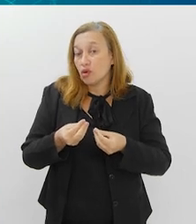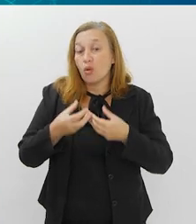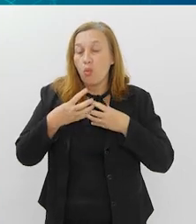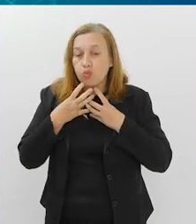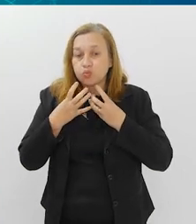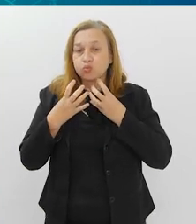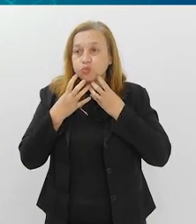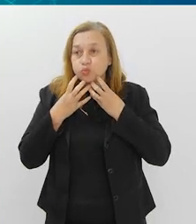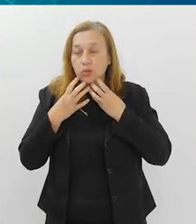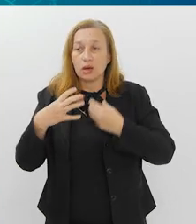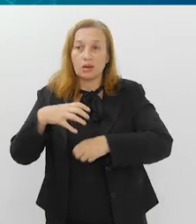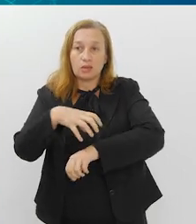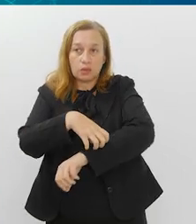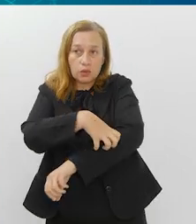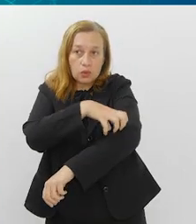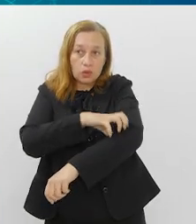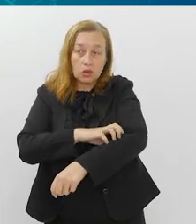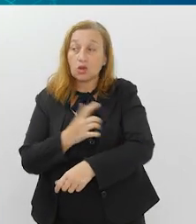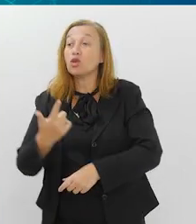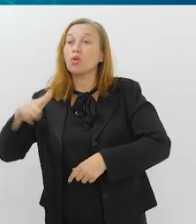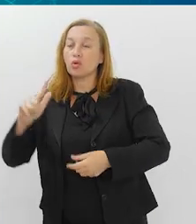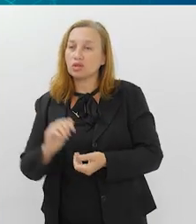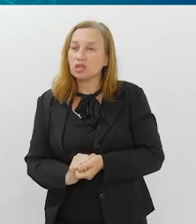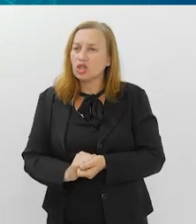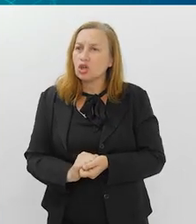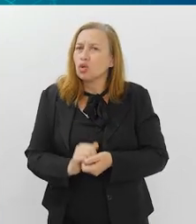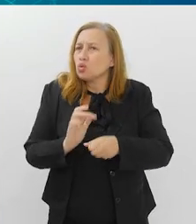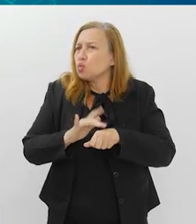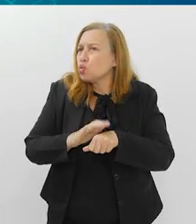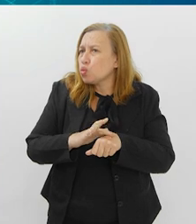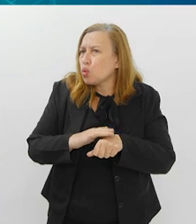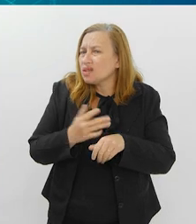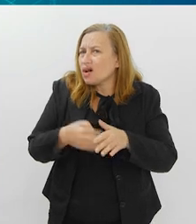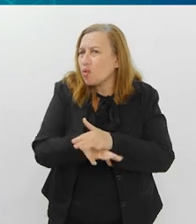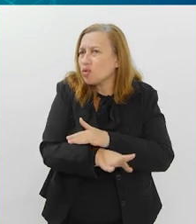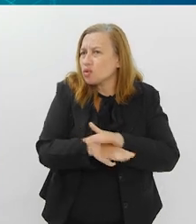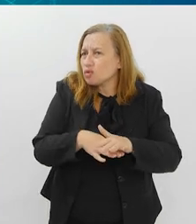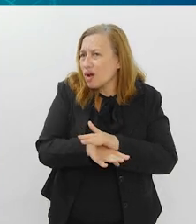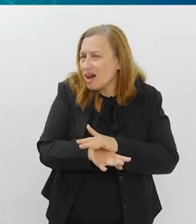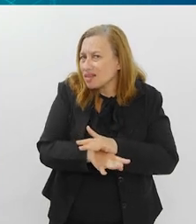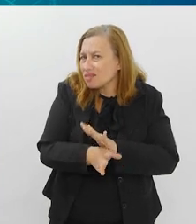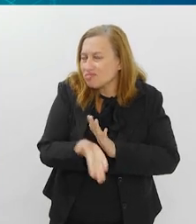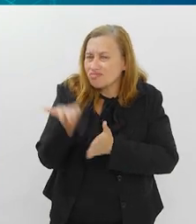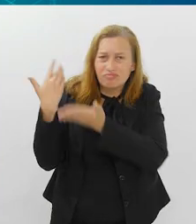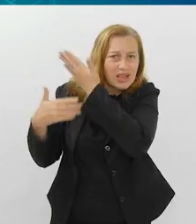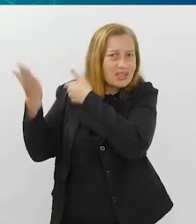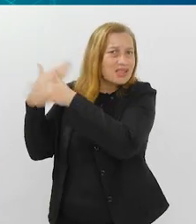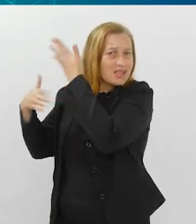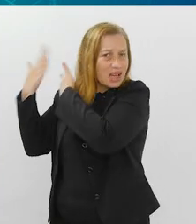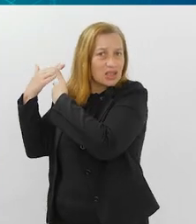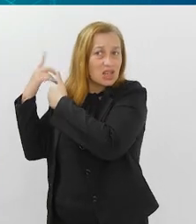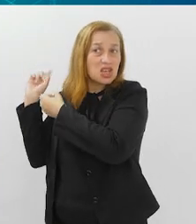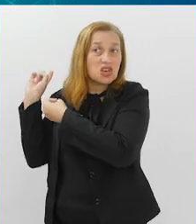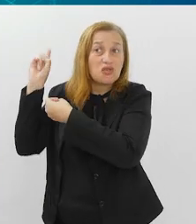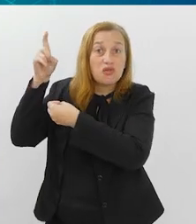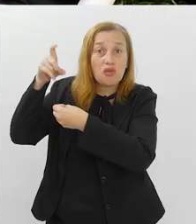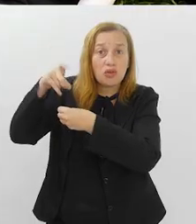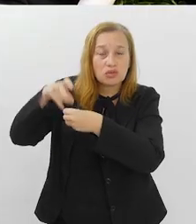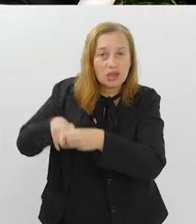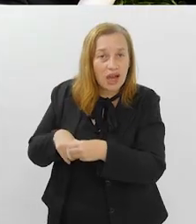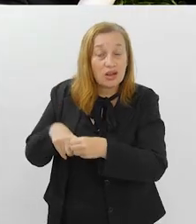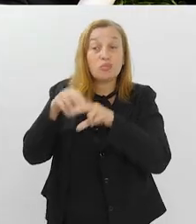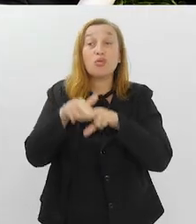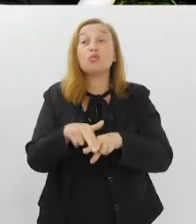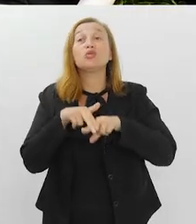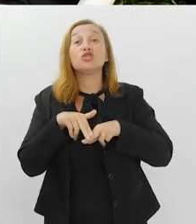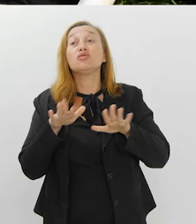coqueluche, sarampo e todas elas, doenças que a gente estava acostumado até não vê-las e que voltaram